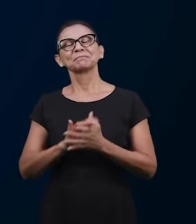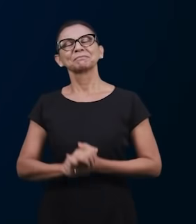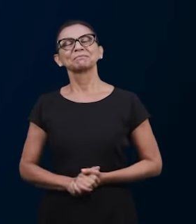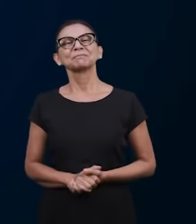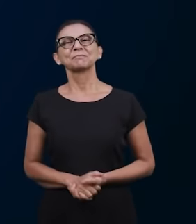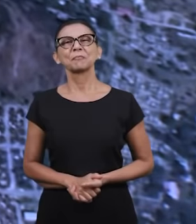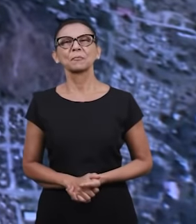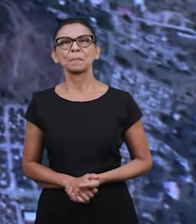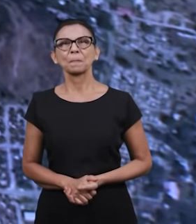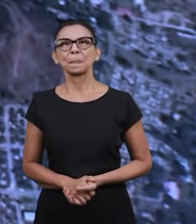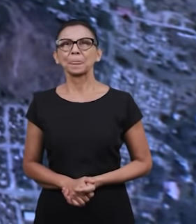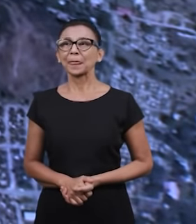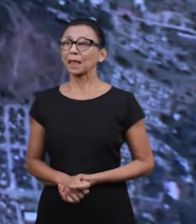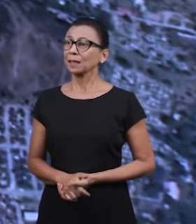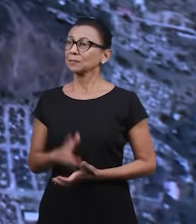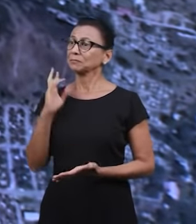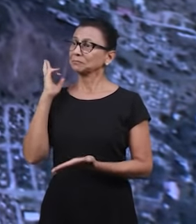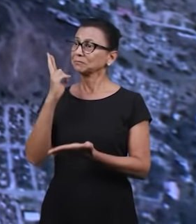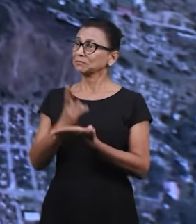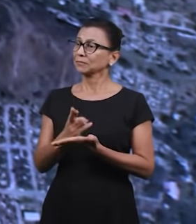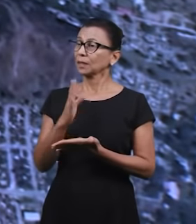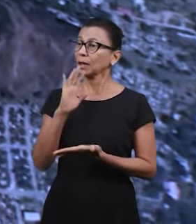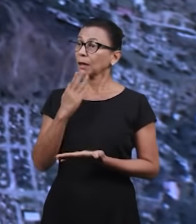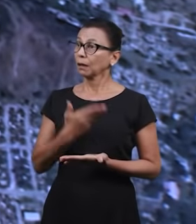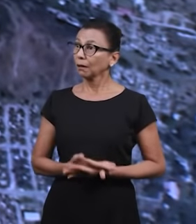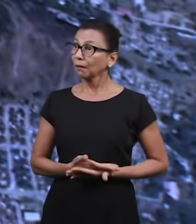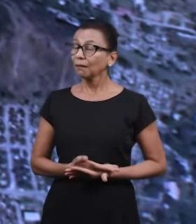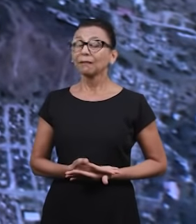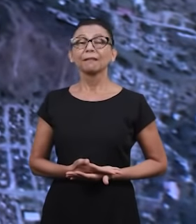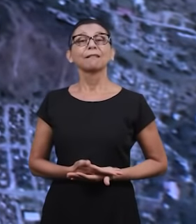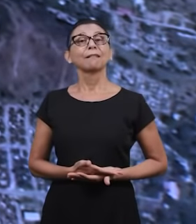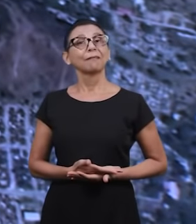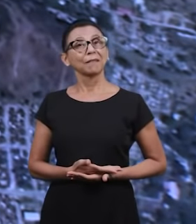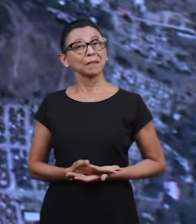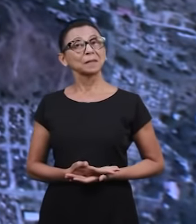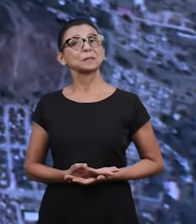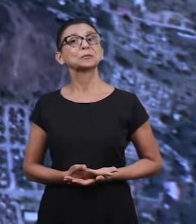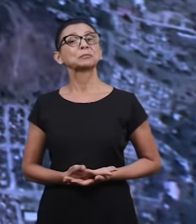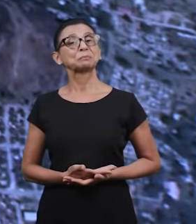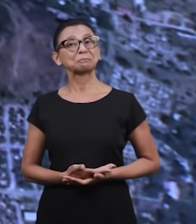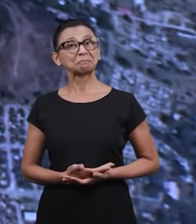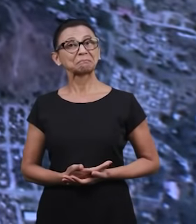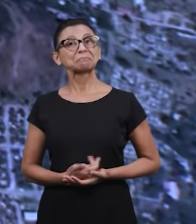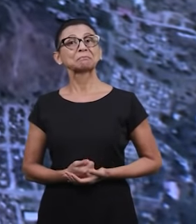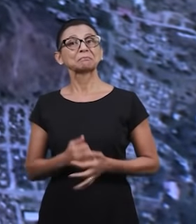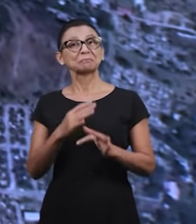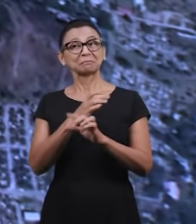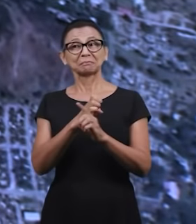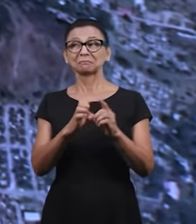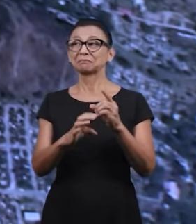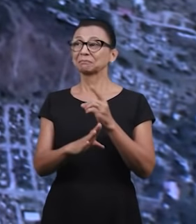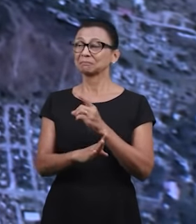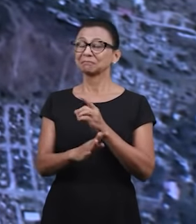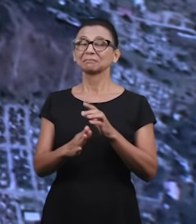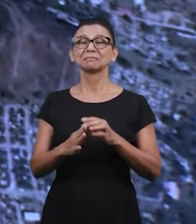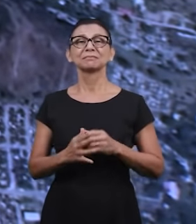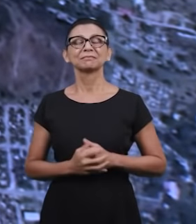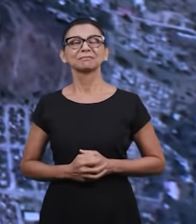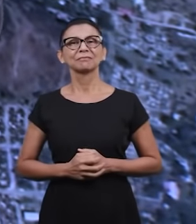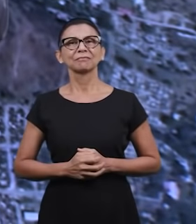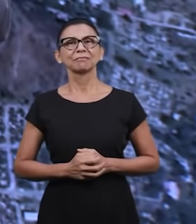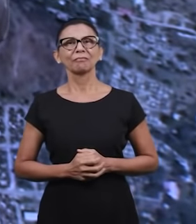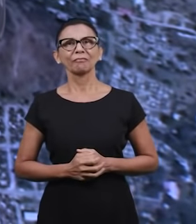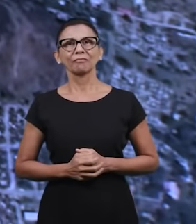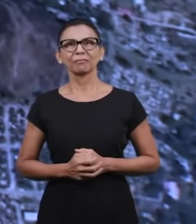do Senhor a todos. Irmã Rosana, que resultados notáveis são estes apresentados pela irmã com relação à Escola Bíblica Dominical.